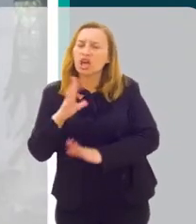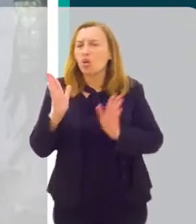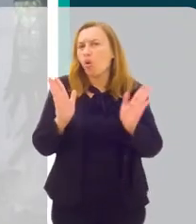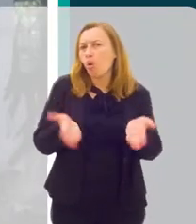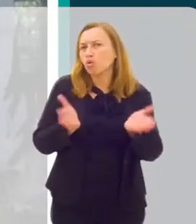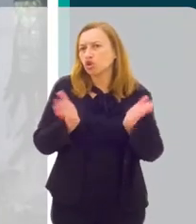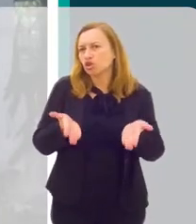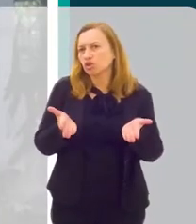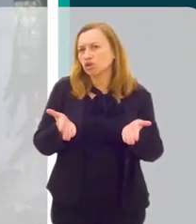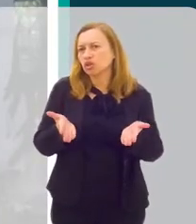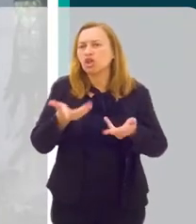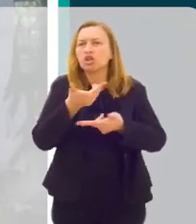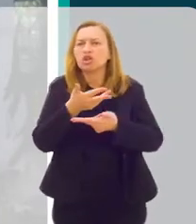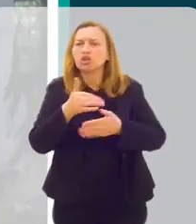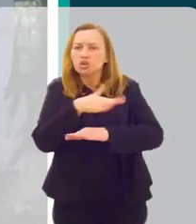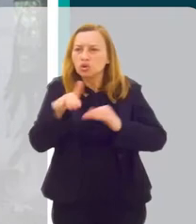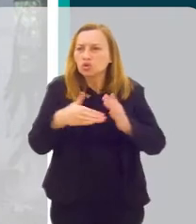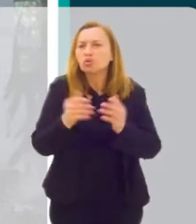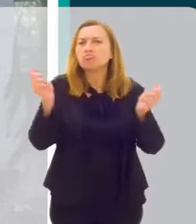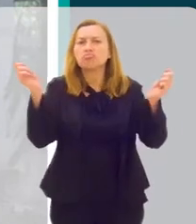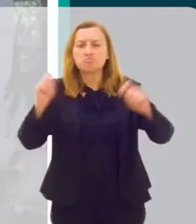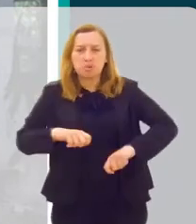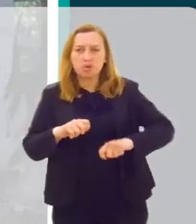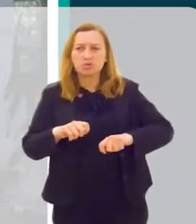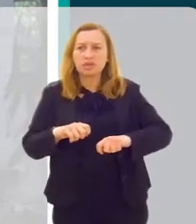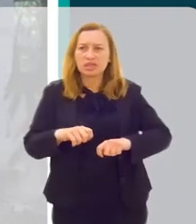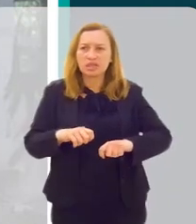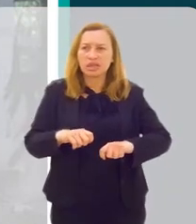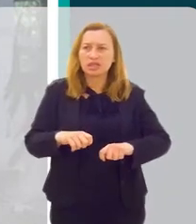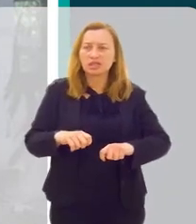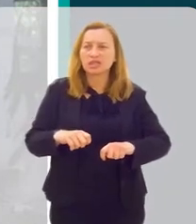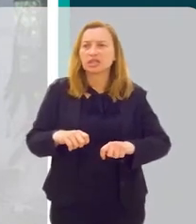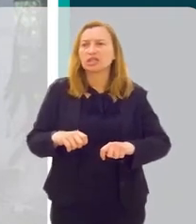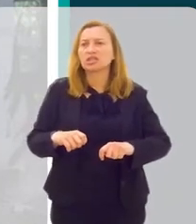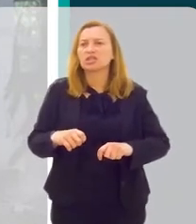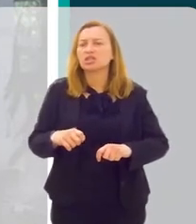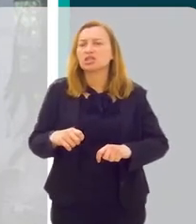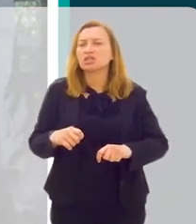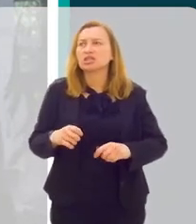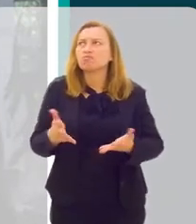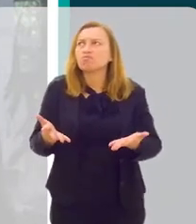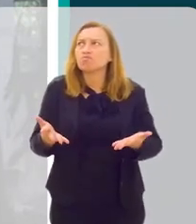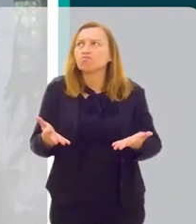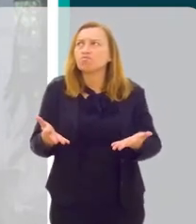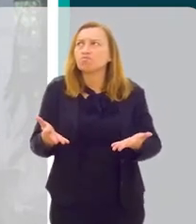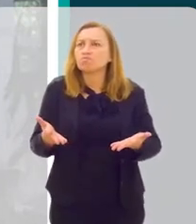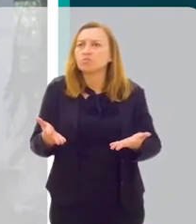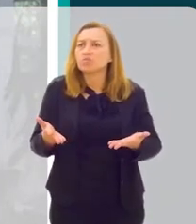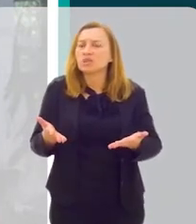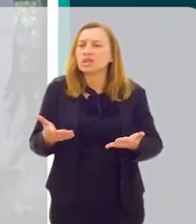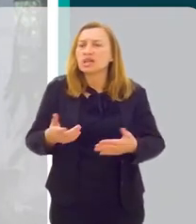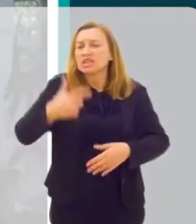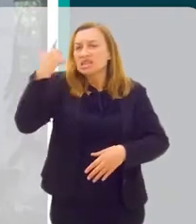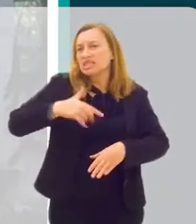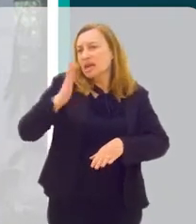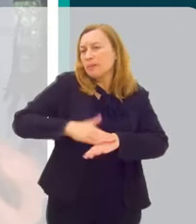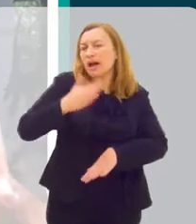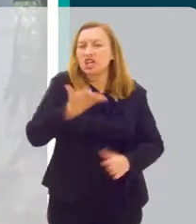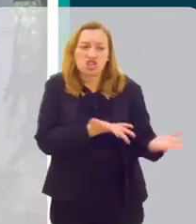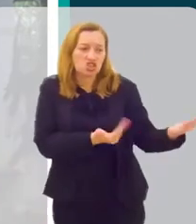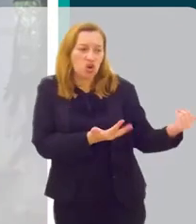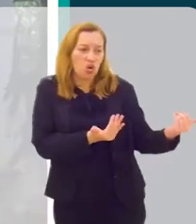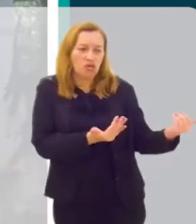fato da gente ter hoje todas essas possibilidades, né, de se manter mais